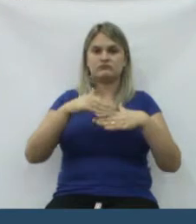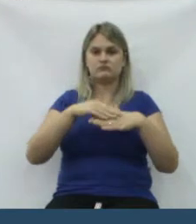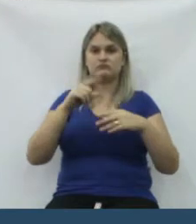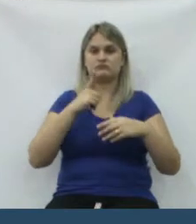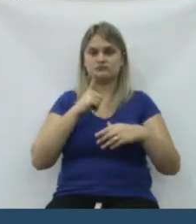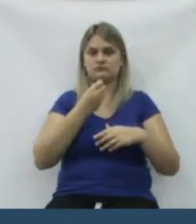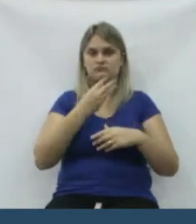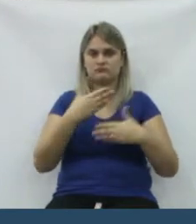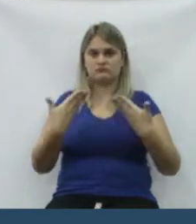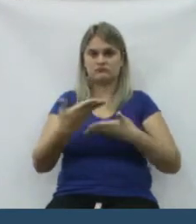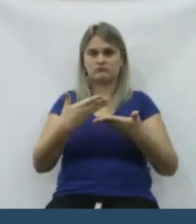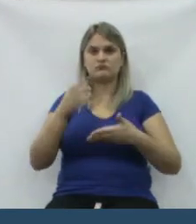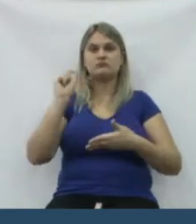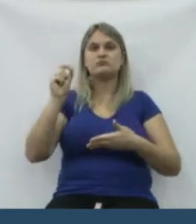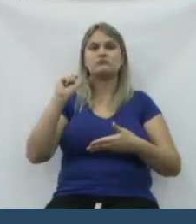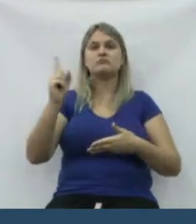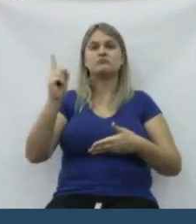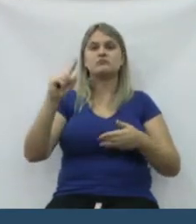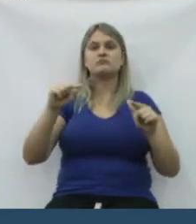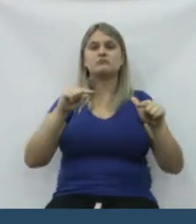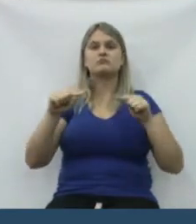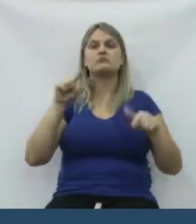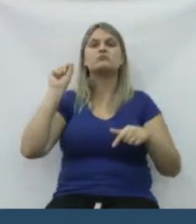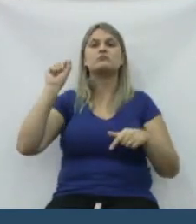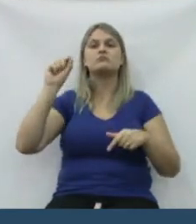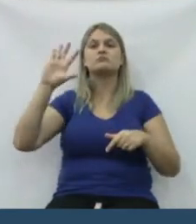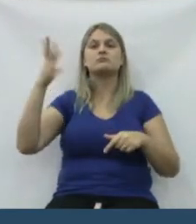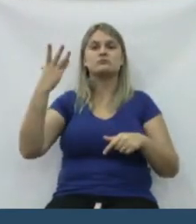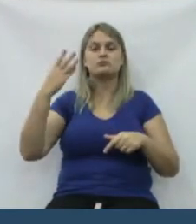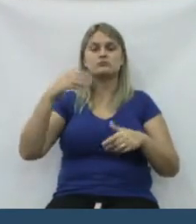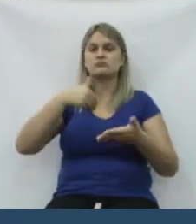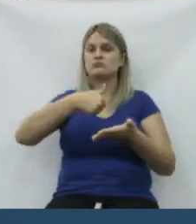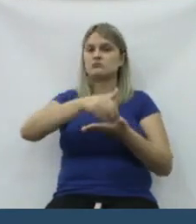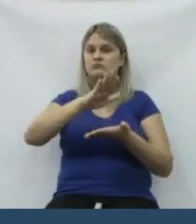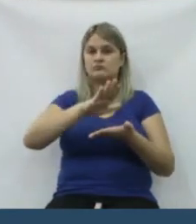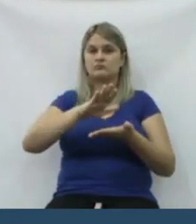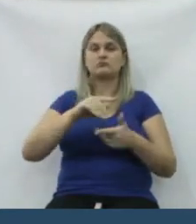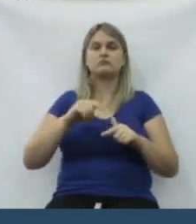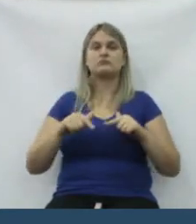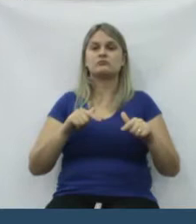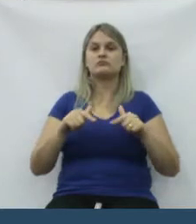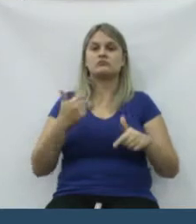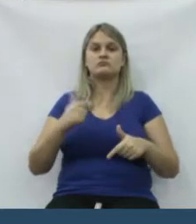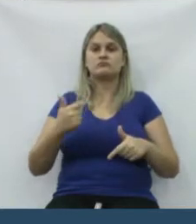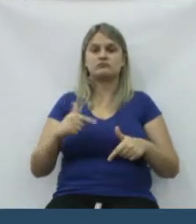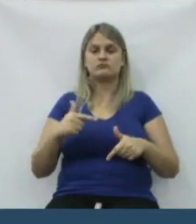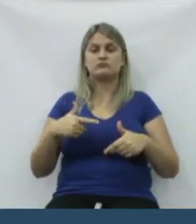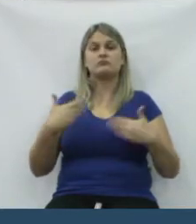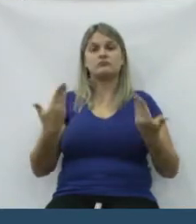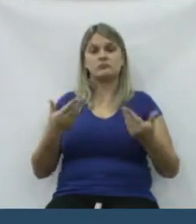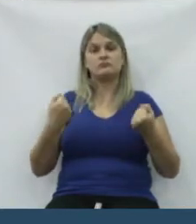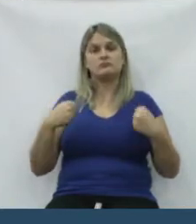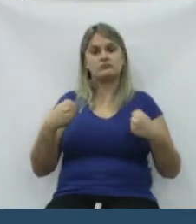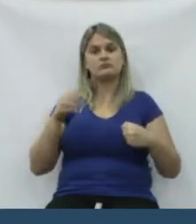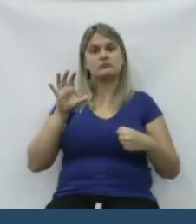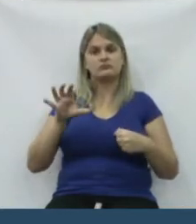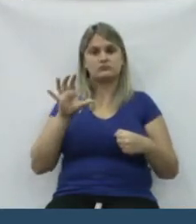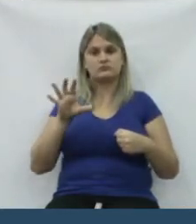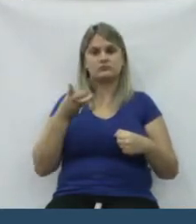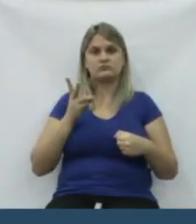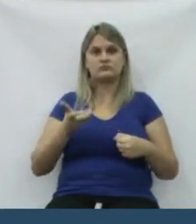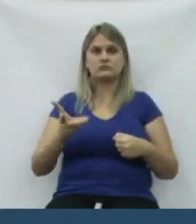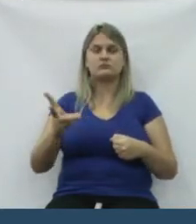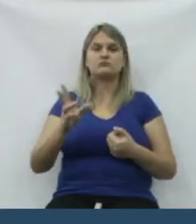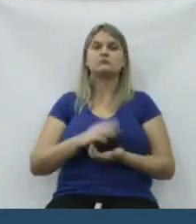É querido dentro da empresa. O que não trabalha, dá o aviso breve e manda embora. E é assim que tem que